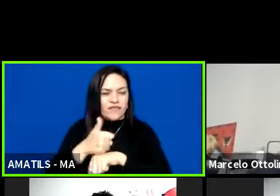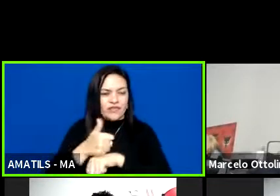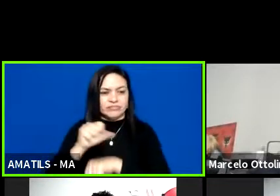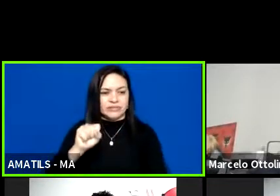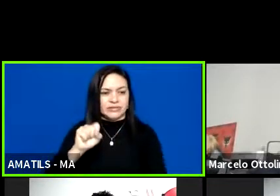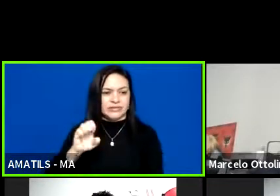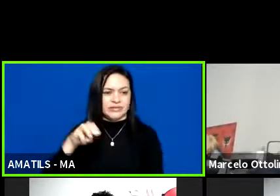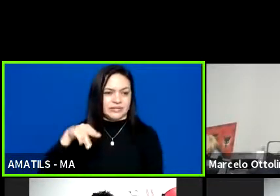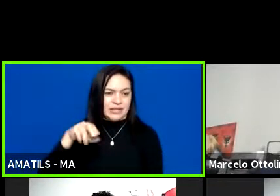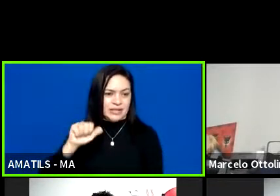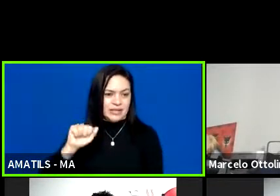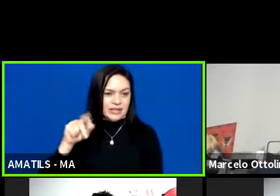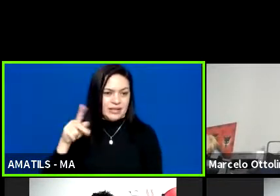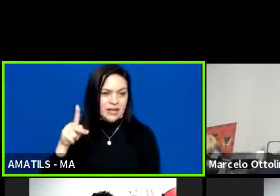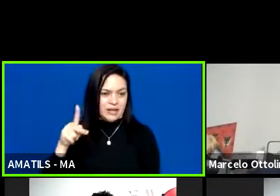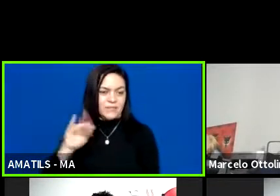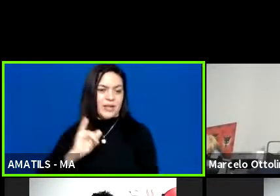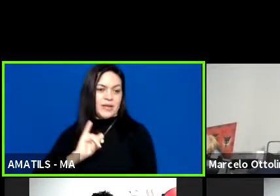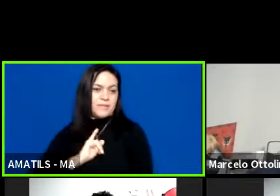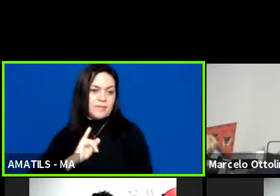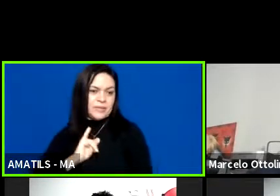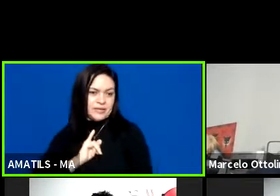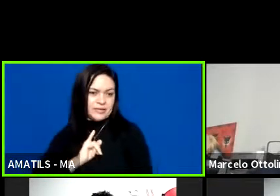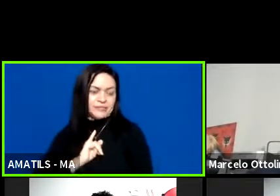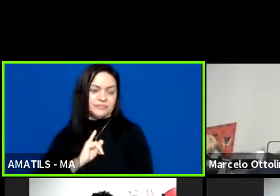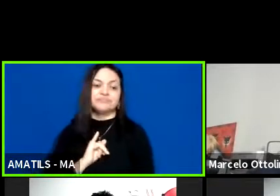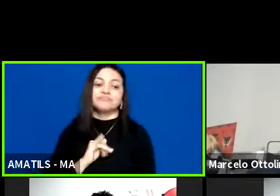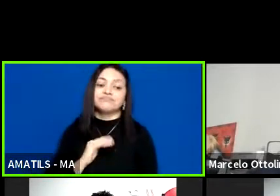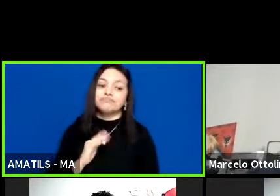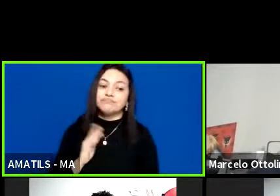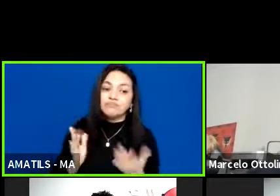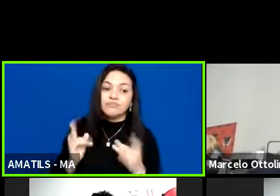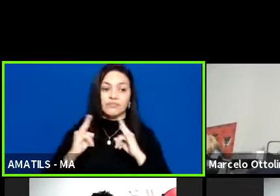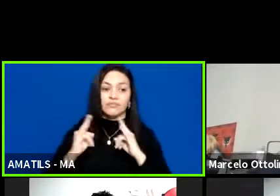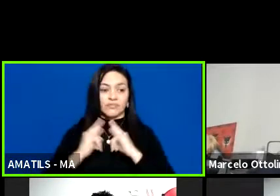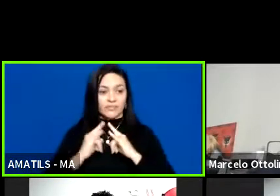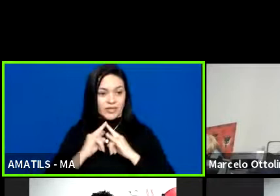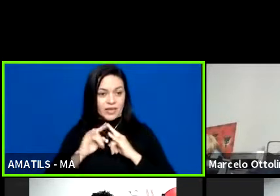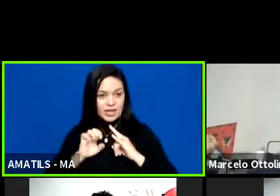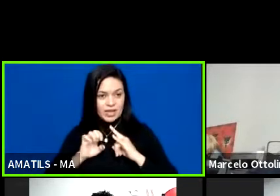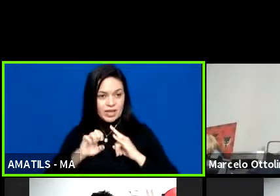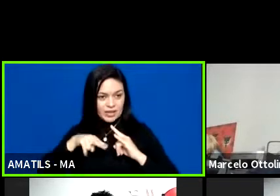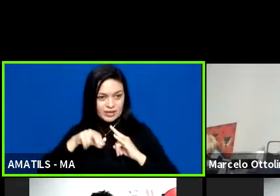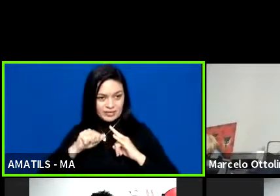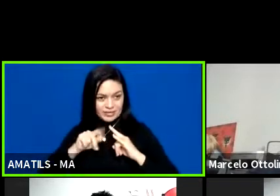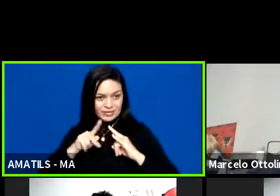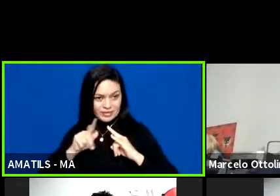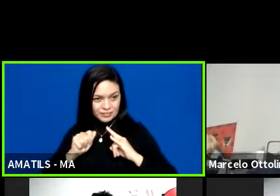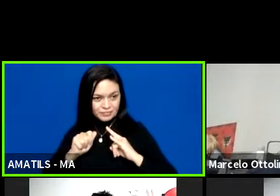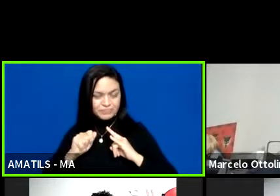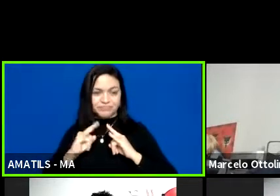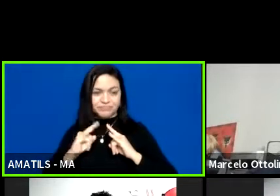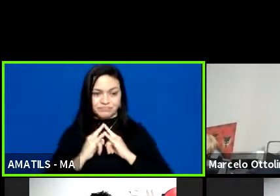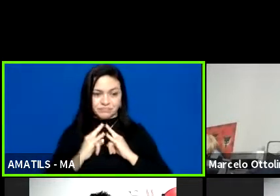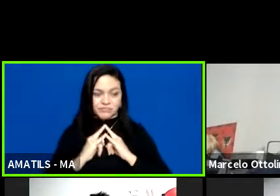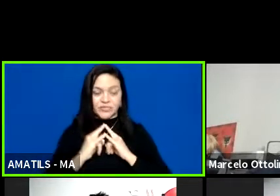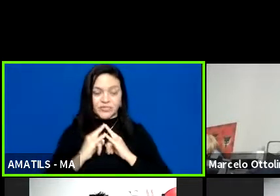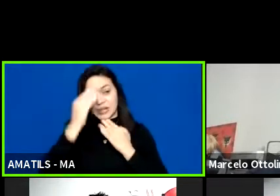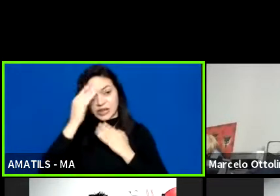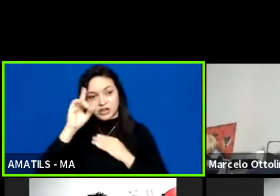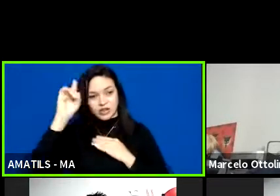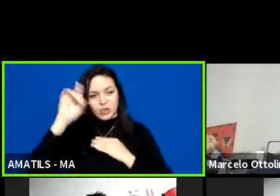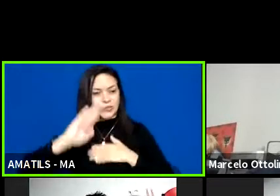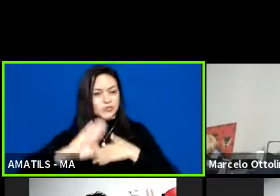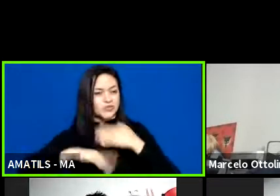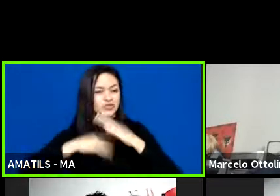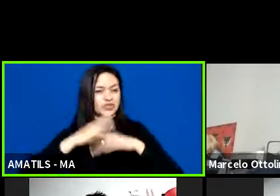E, assim, a situação da nossa entidade, Senapa, graças a Deus, a gente já desenvolve o basquete